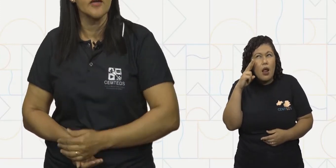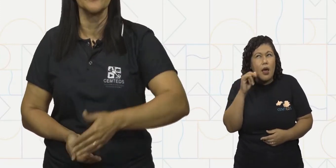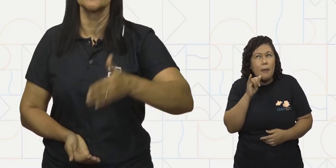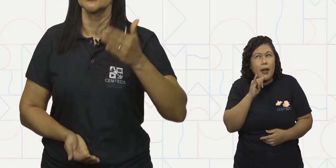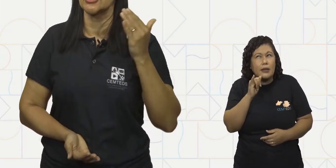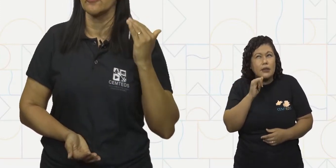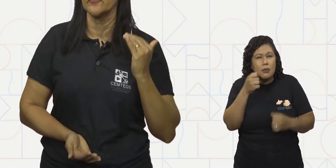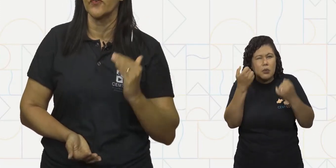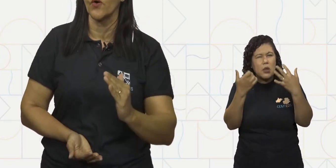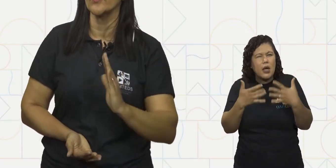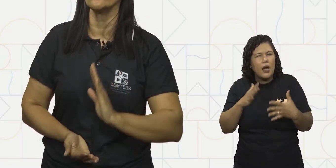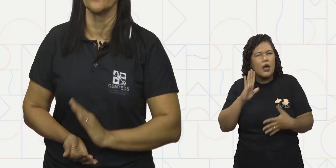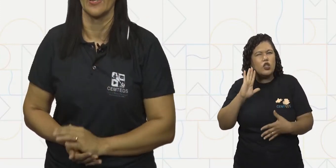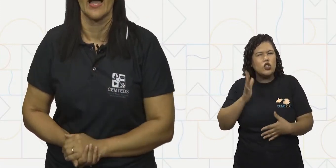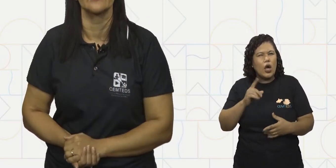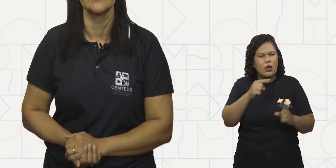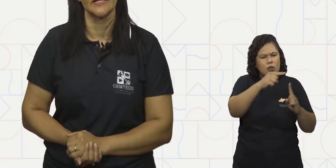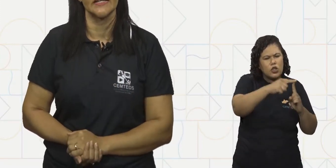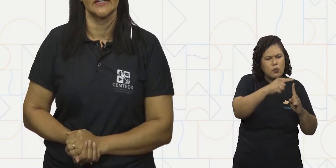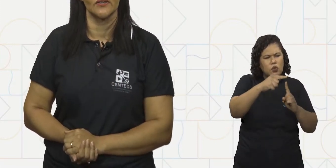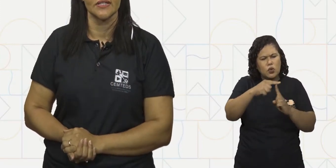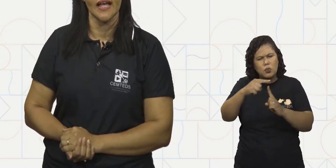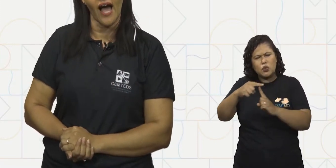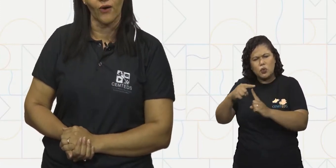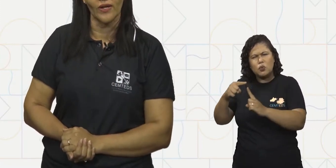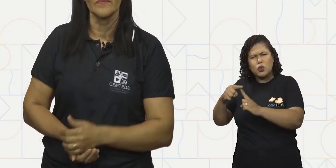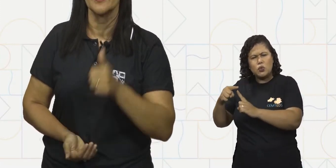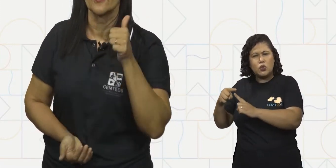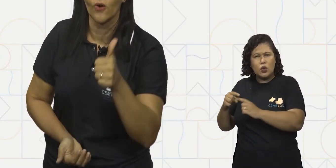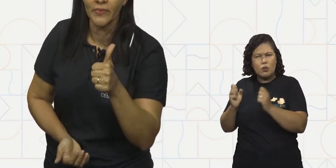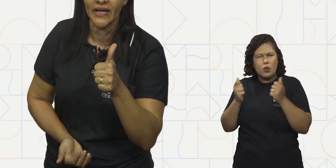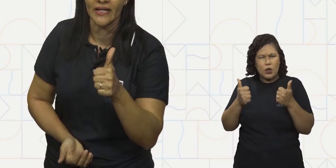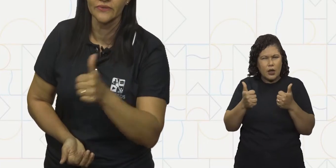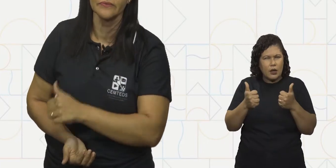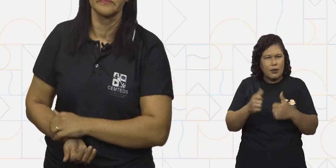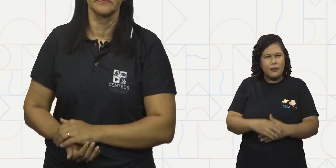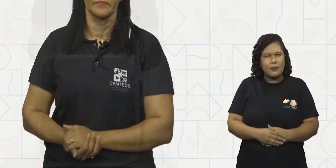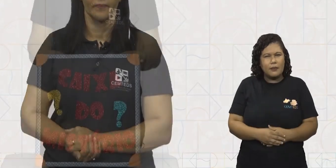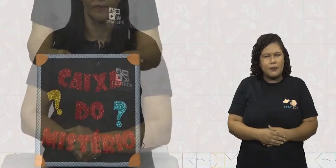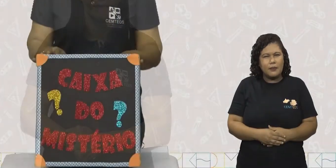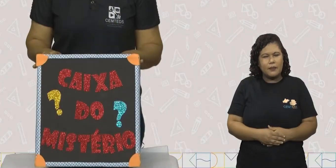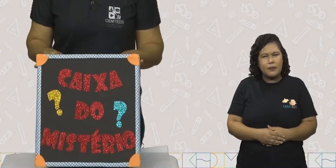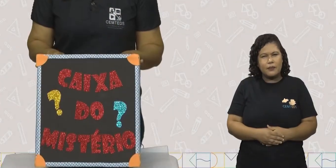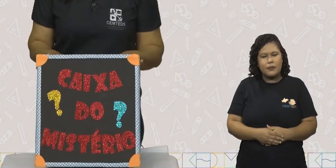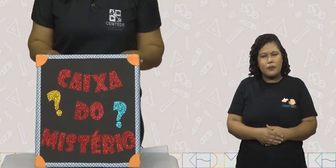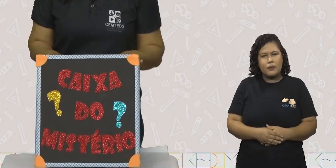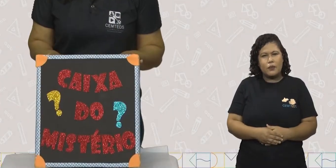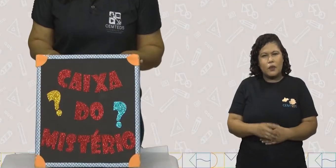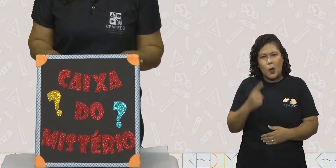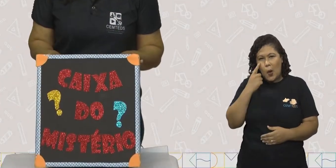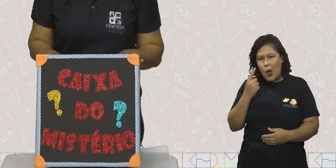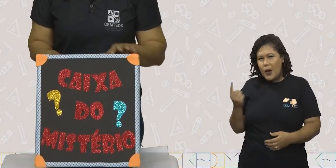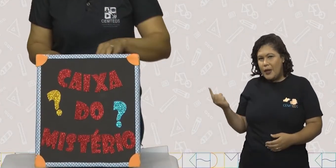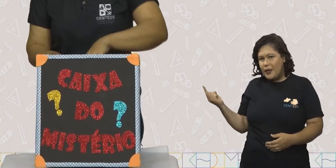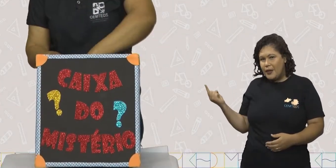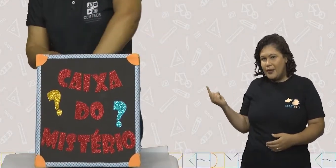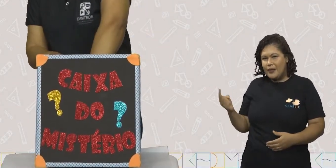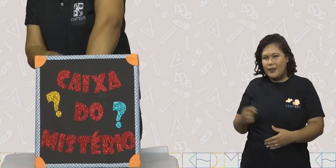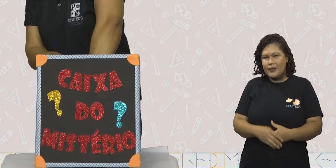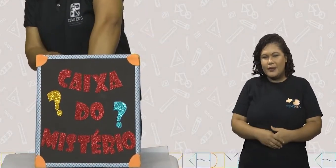exemplos que já foram falados aqui na nossa aula. Combinado? Vamos começar?